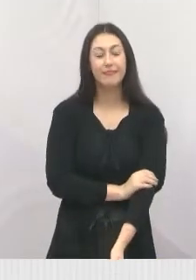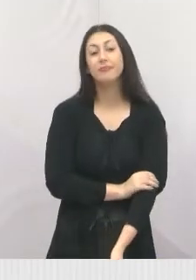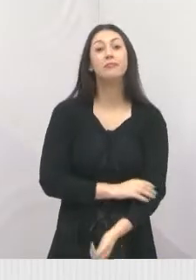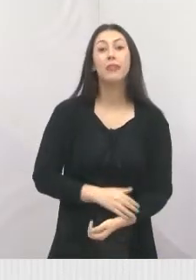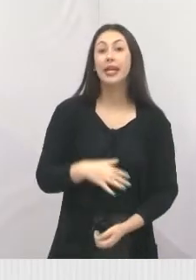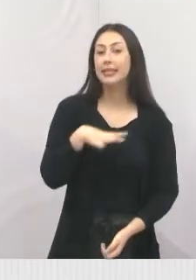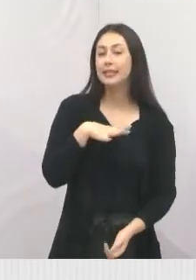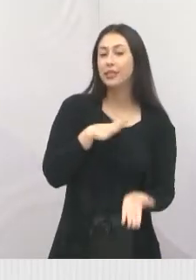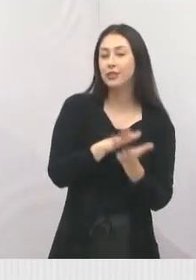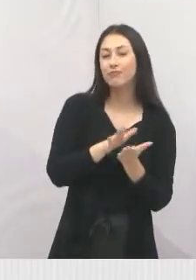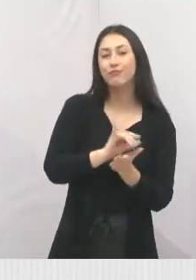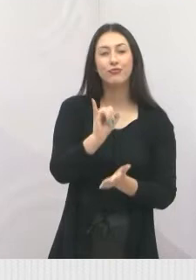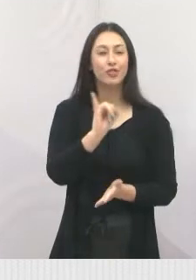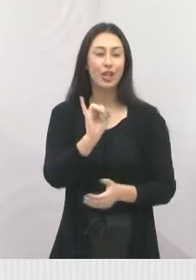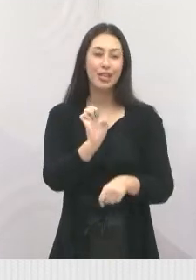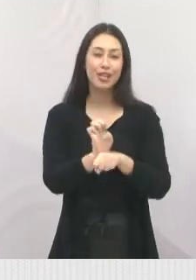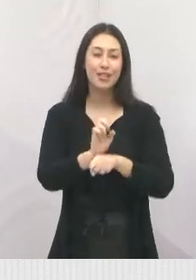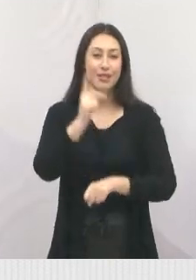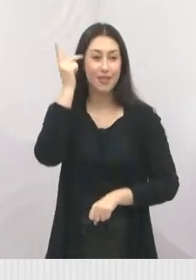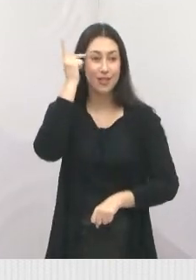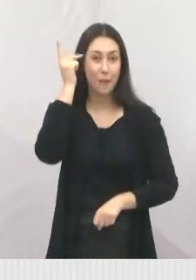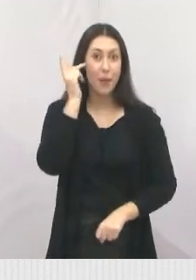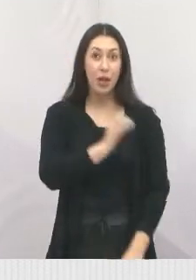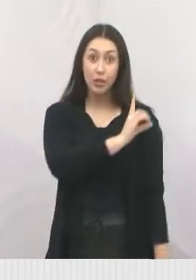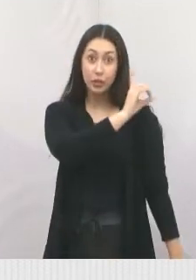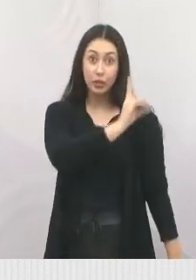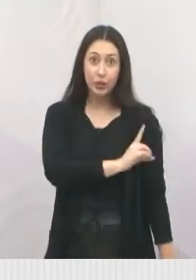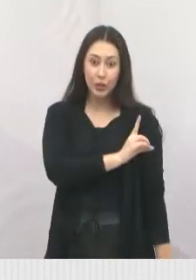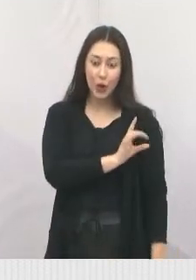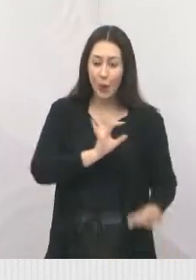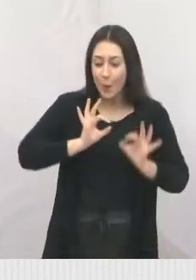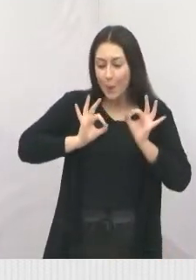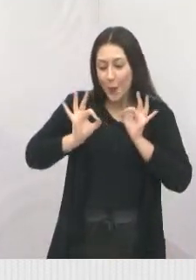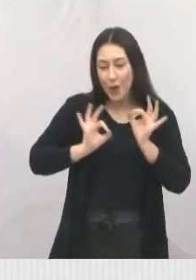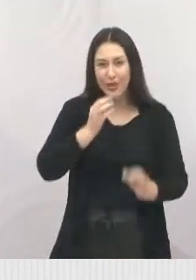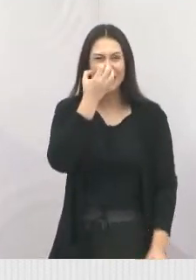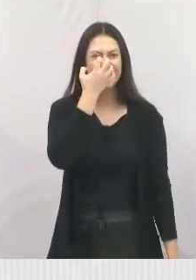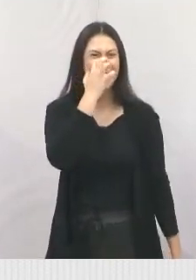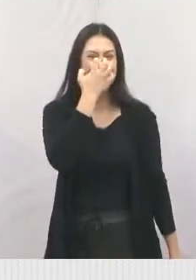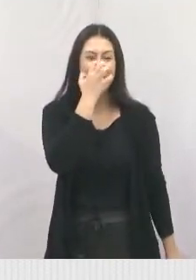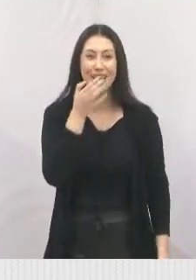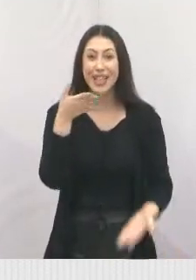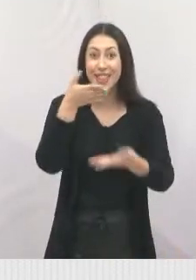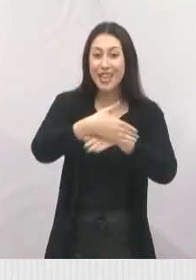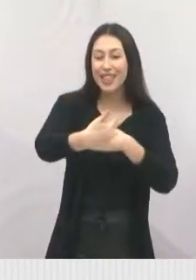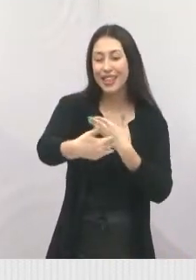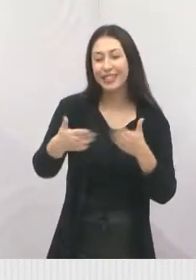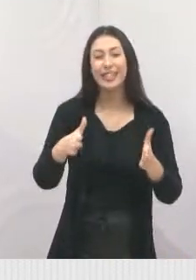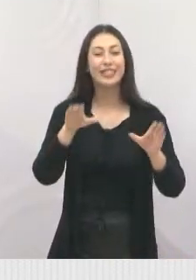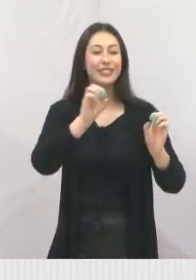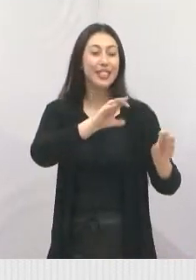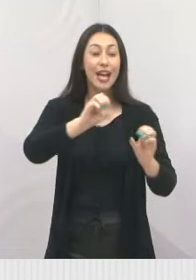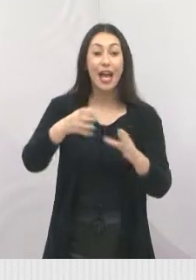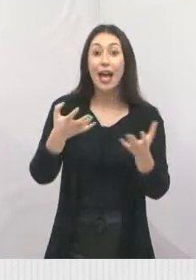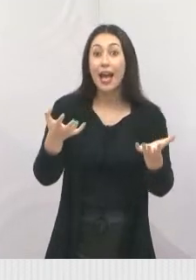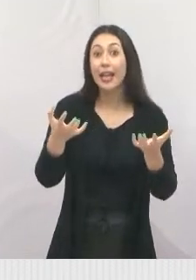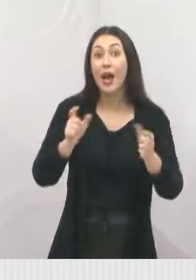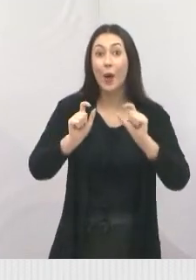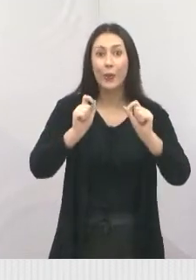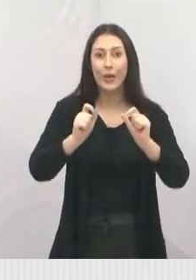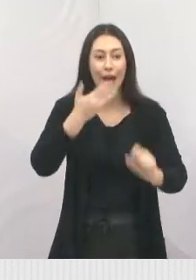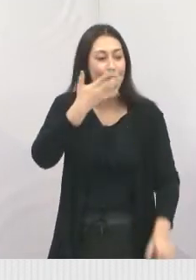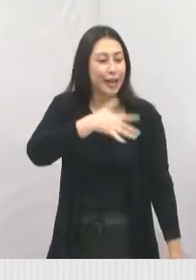Em Jacareí, no interior paulista, a diretora se fantasia para entrar na sala de aula. Ela quer que as crianças